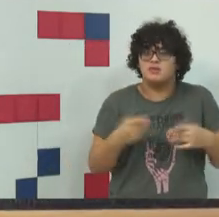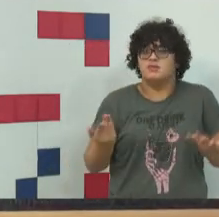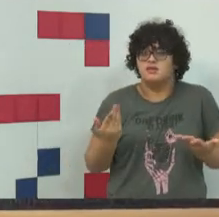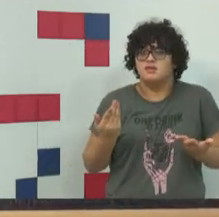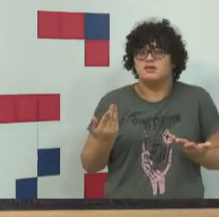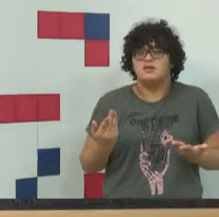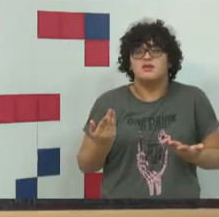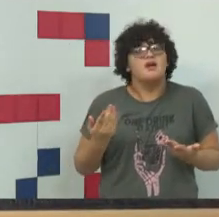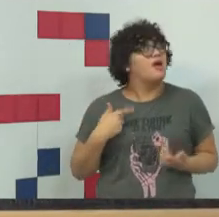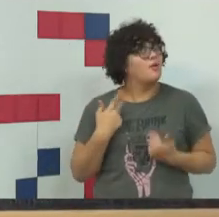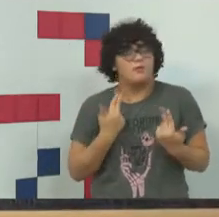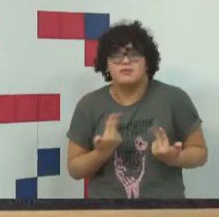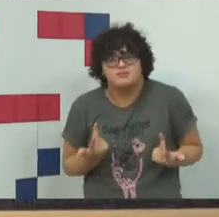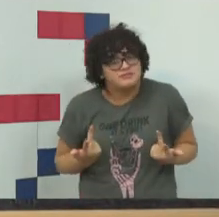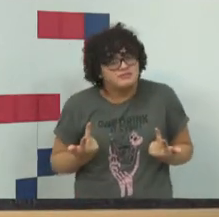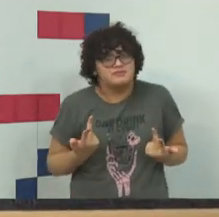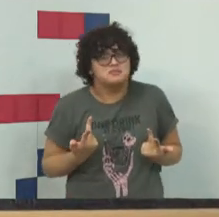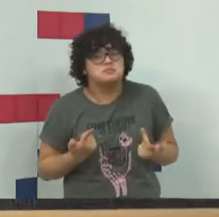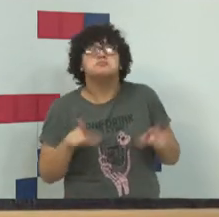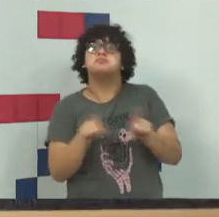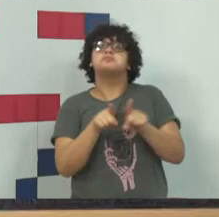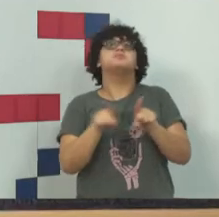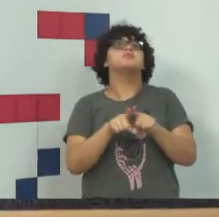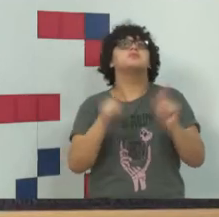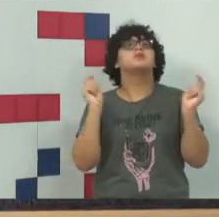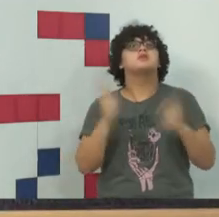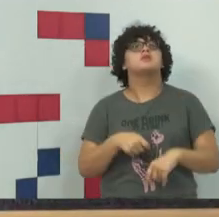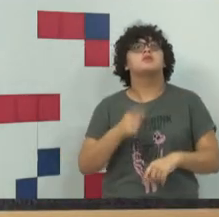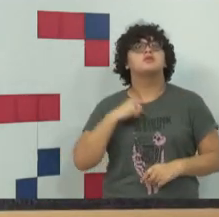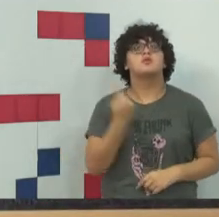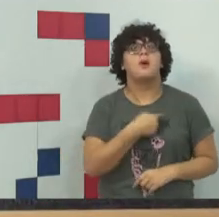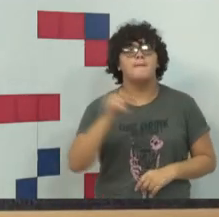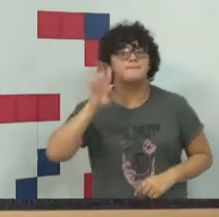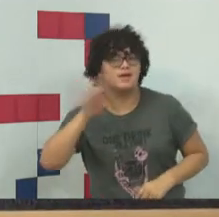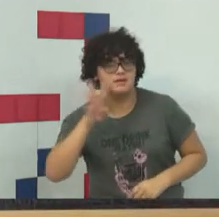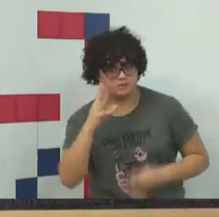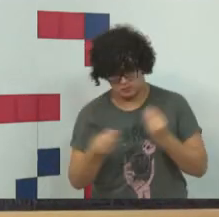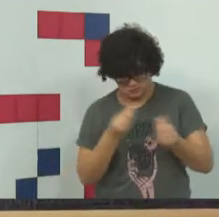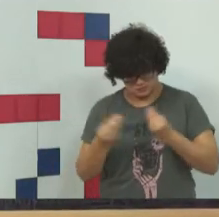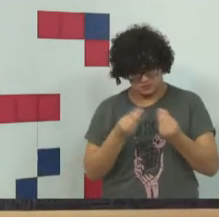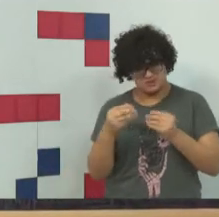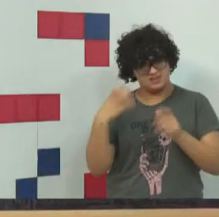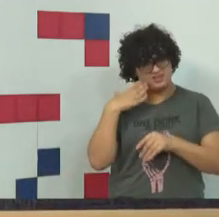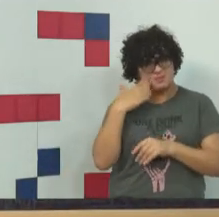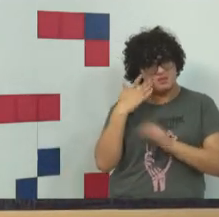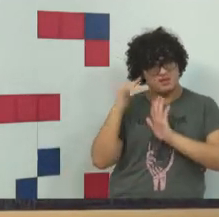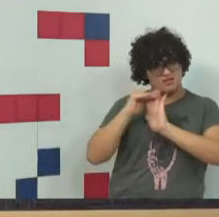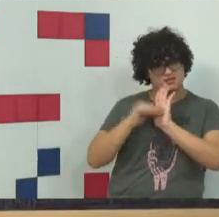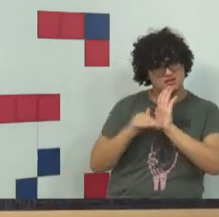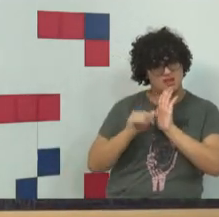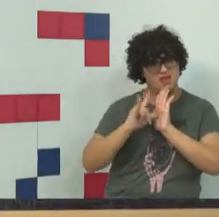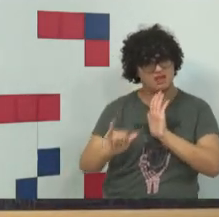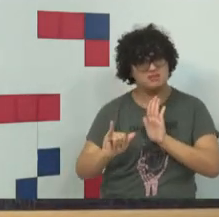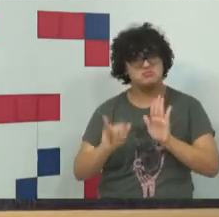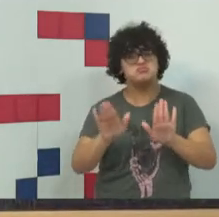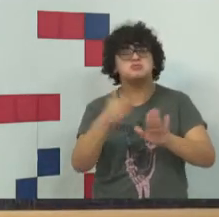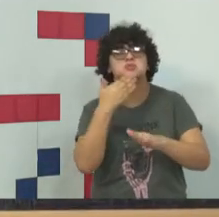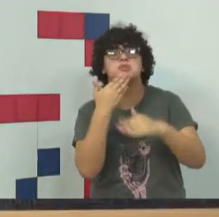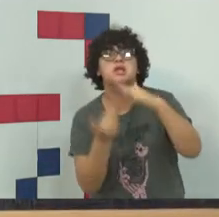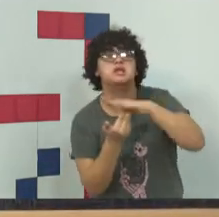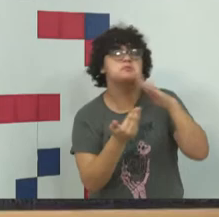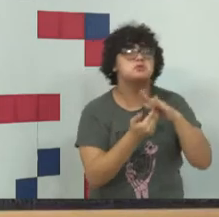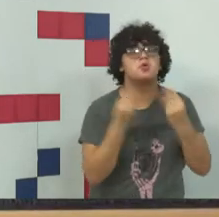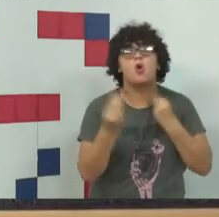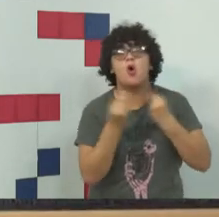É a mesma coisa da gente pensar da seguinte forma esses limites. Quando a gente